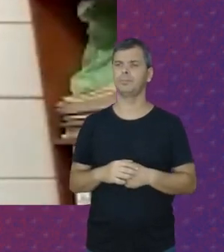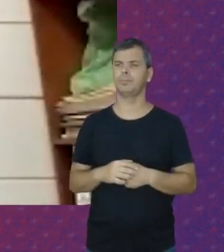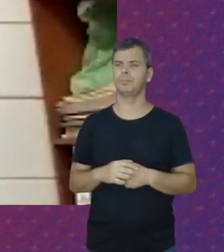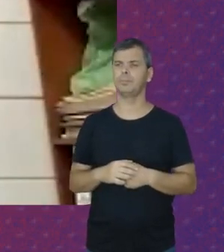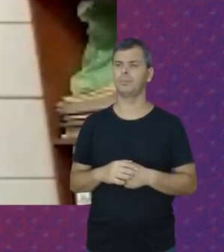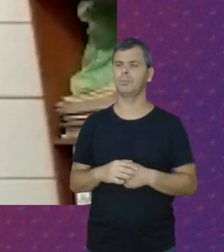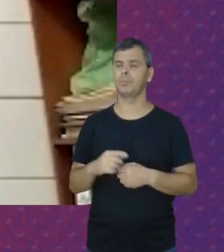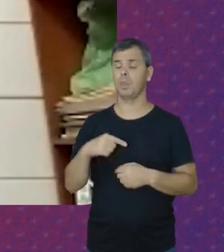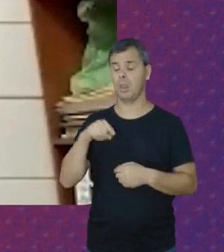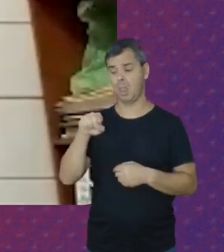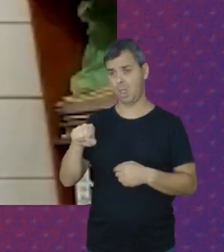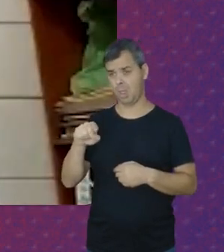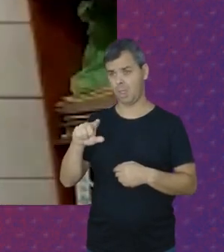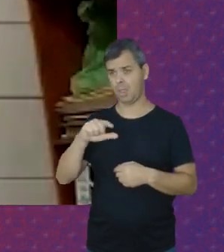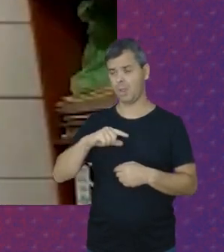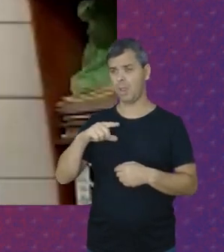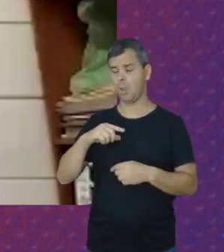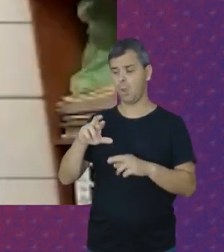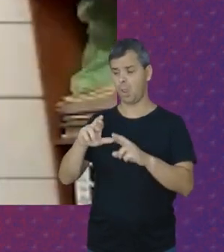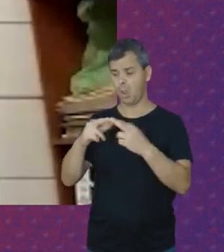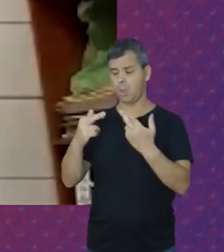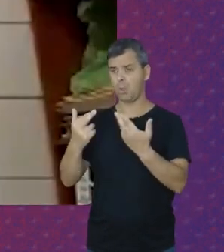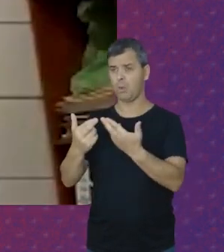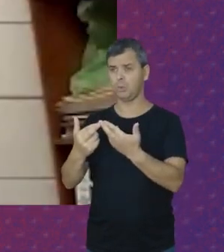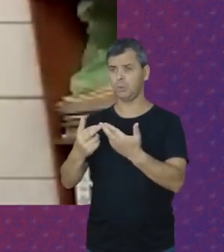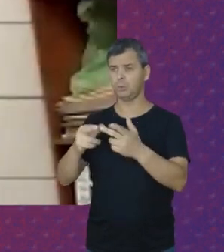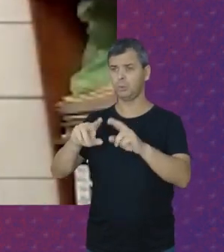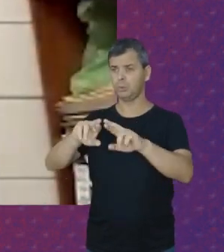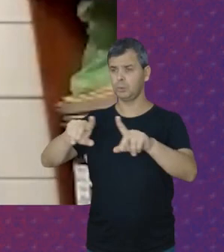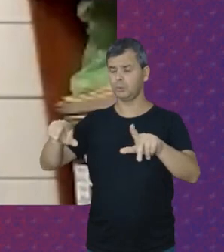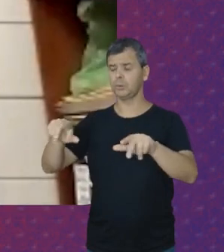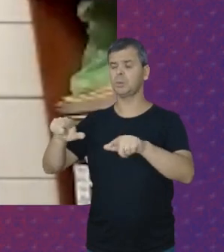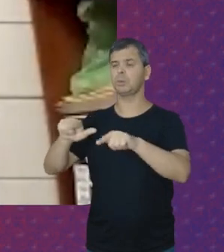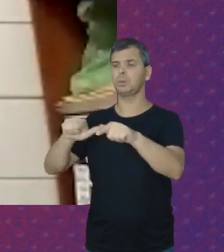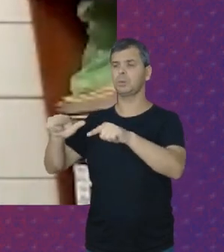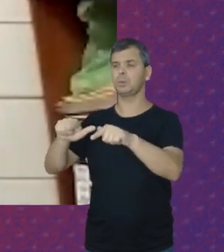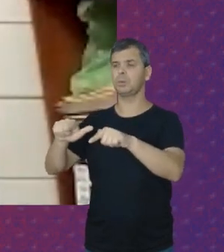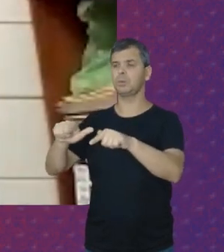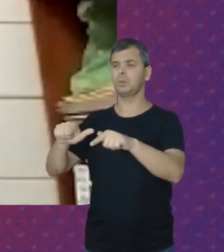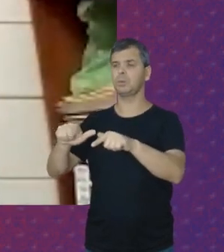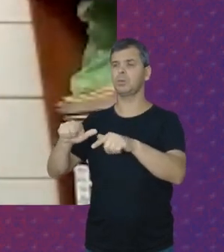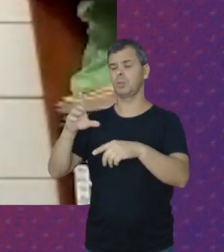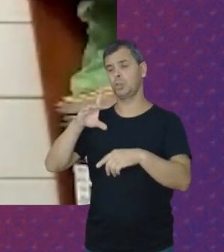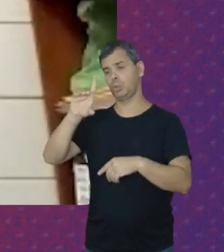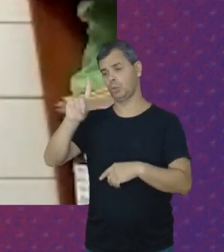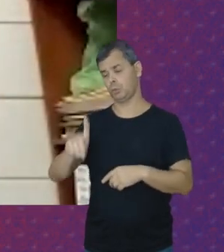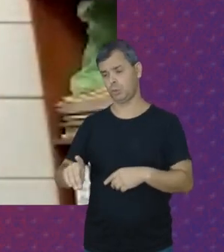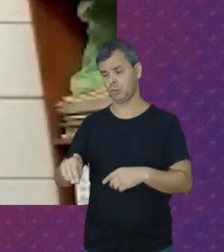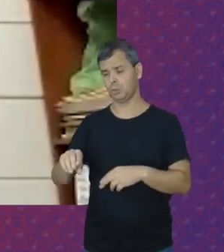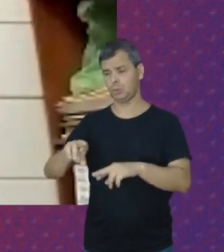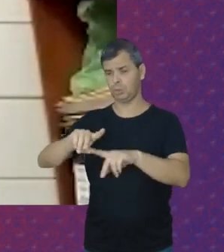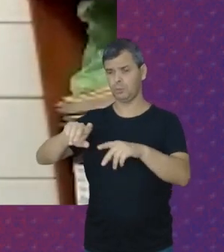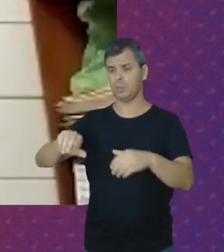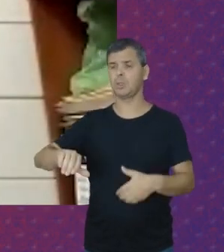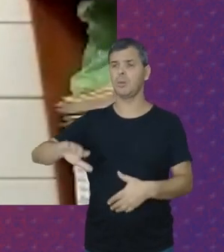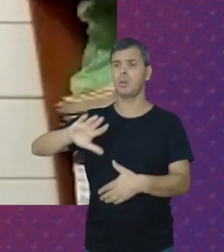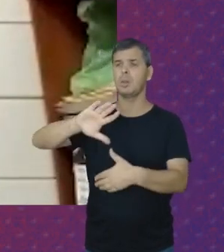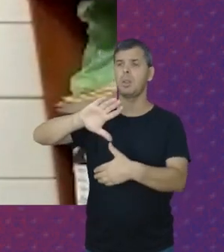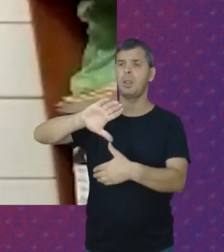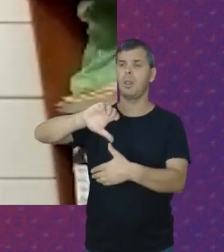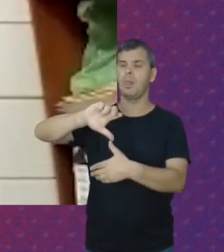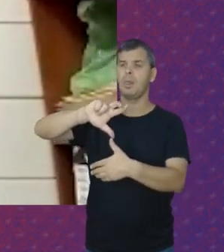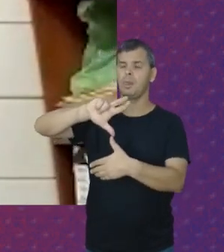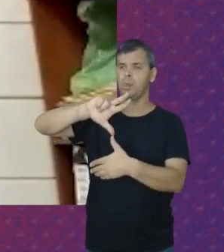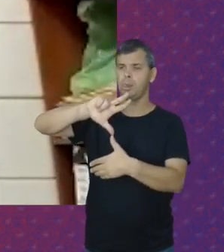Confederação Ela reuniu Muitas Trabalhadoras Muitas Dirigentes De vários Países Da América Latina Ela foi